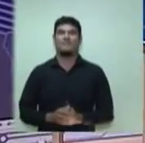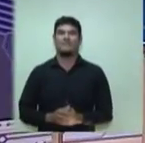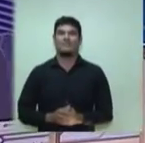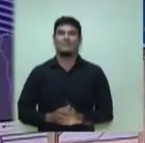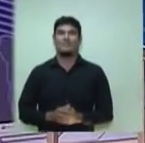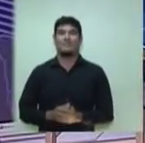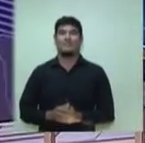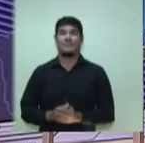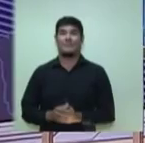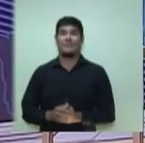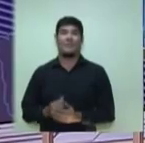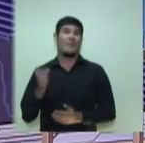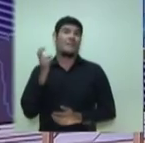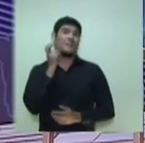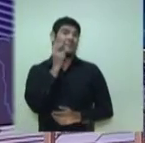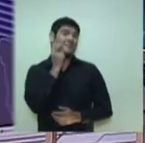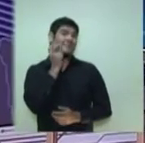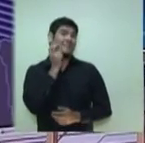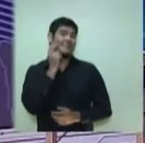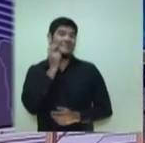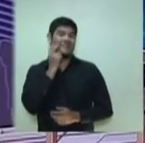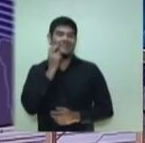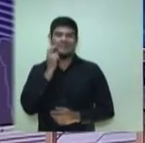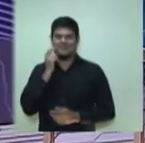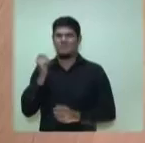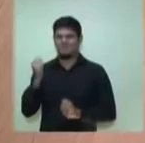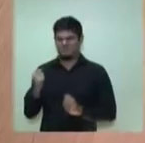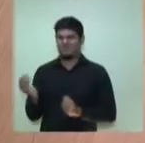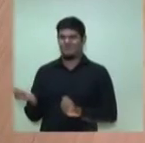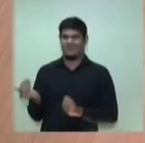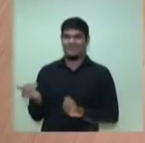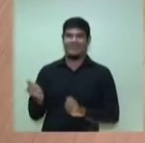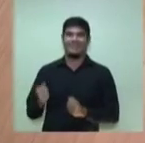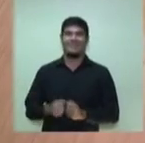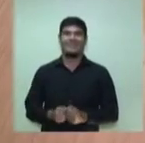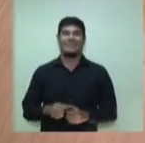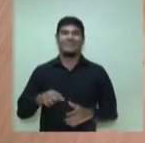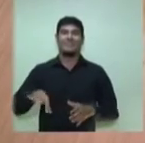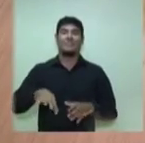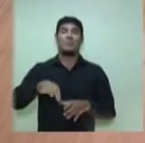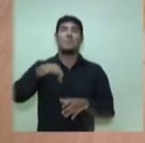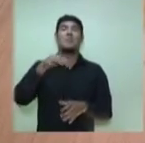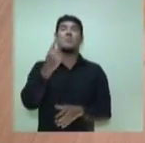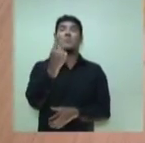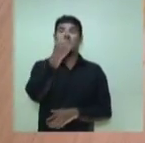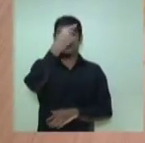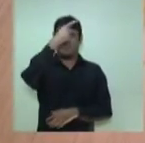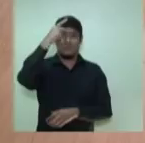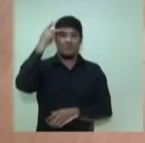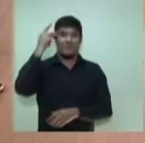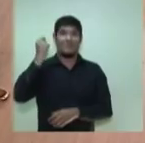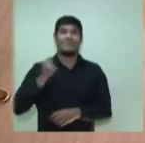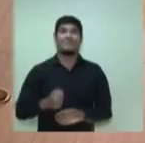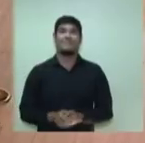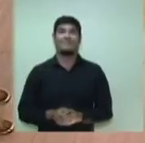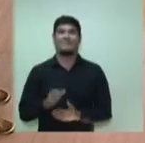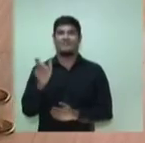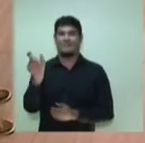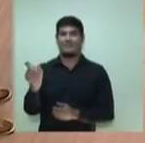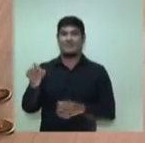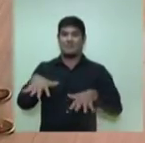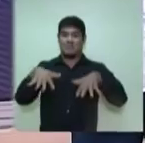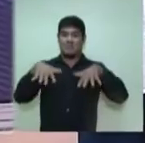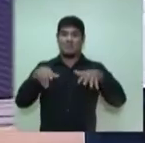É o candidato Marcelo Ramos. Candidato, o pode chegar até aqui para sortear um eleitor que vai lhe fazer uma pergunta. O senhor pode me dar aqui.